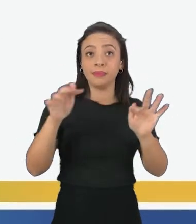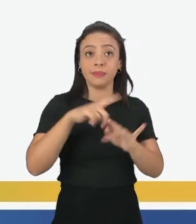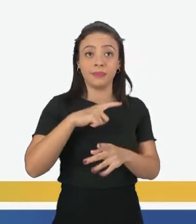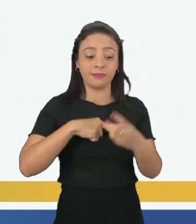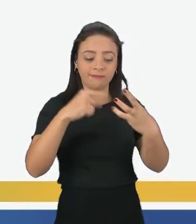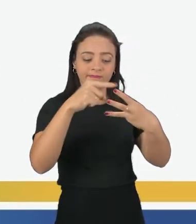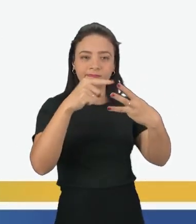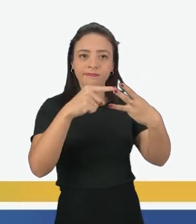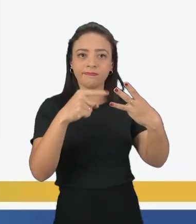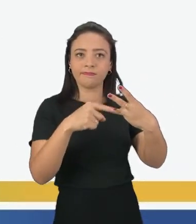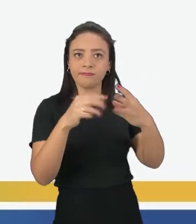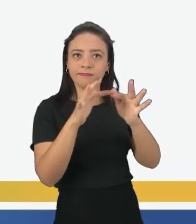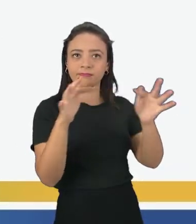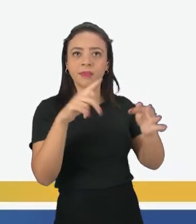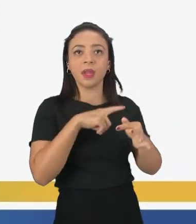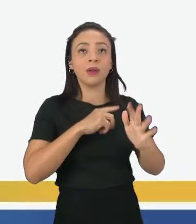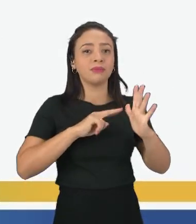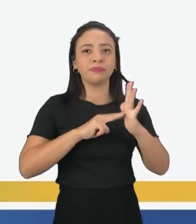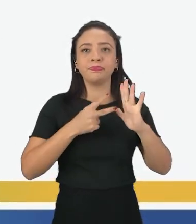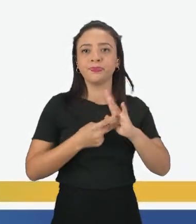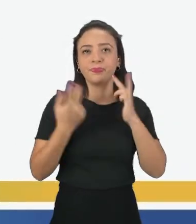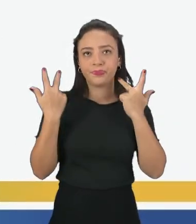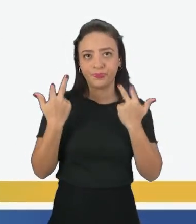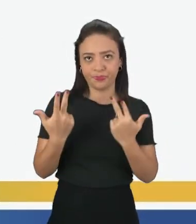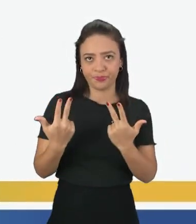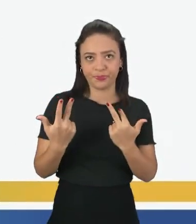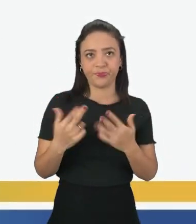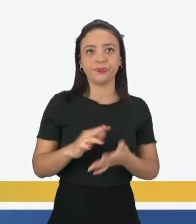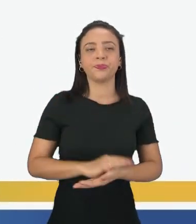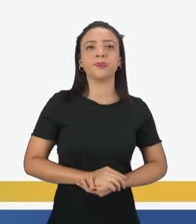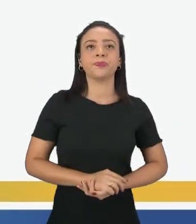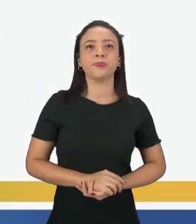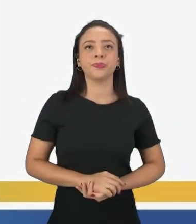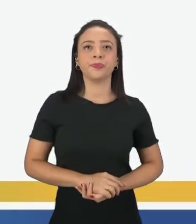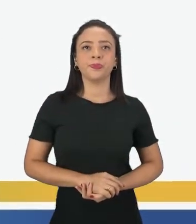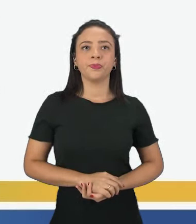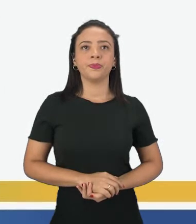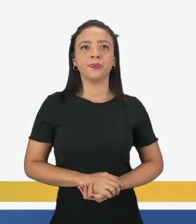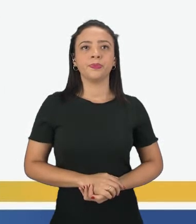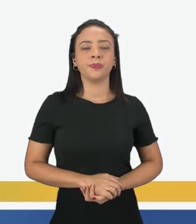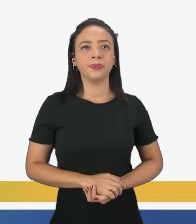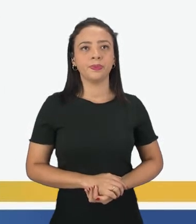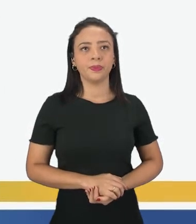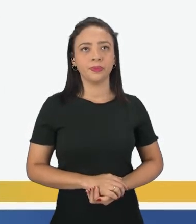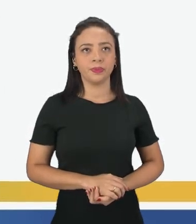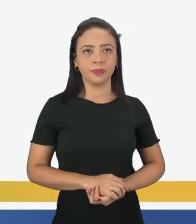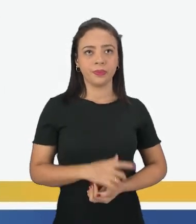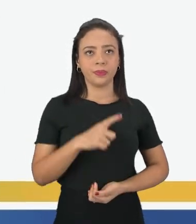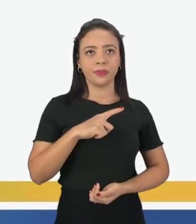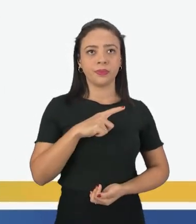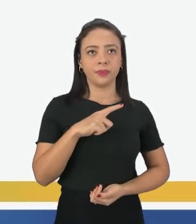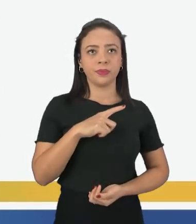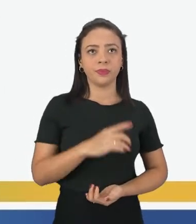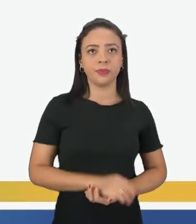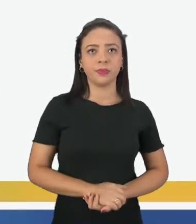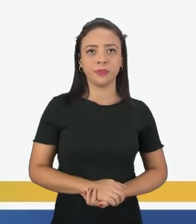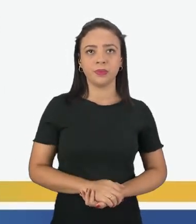aí, elas têm o mesmo significado. Elas têm a mesma equivalência, certo? Então temos